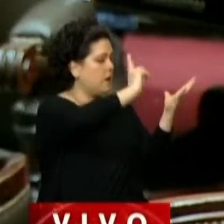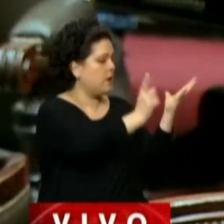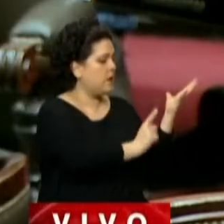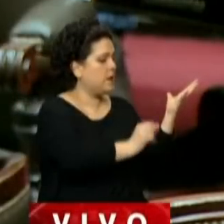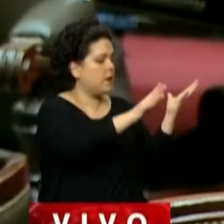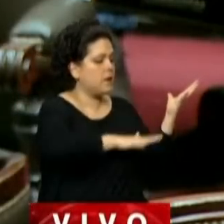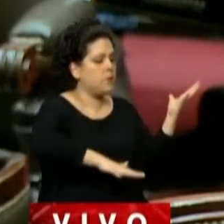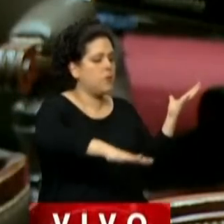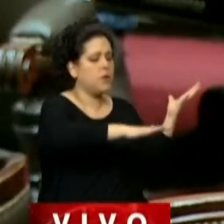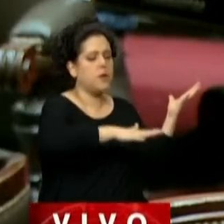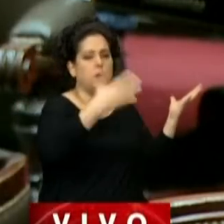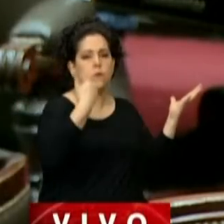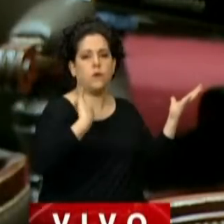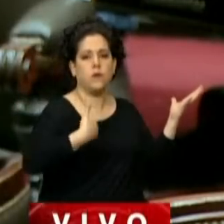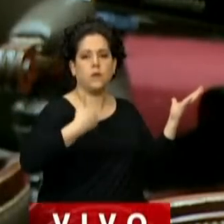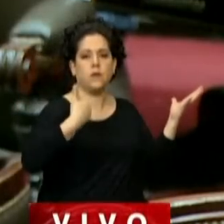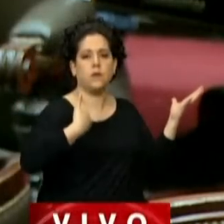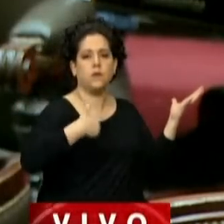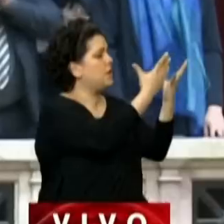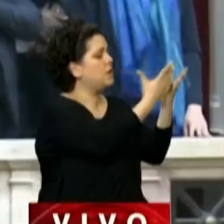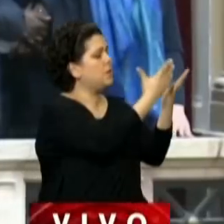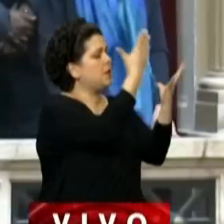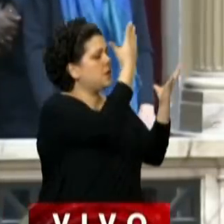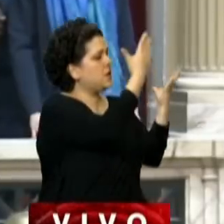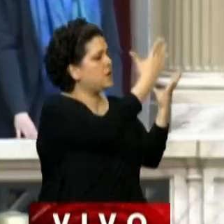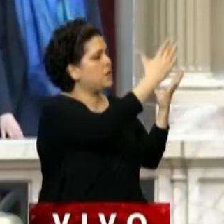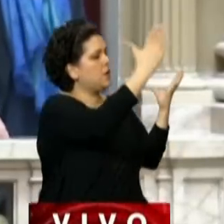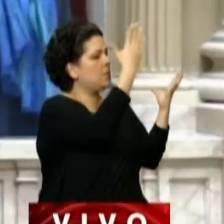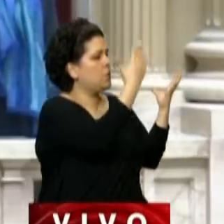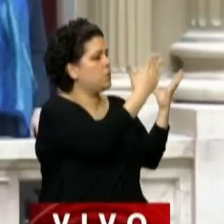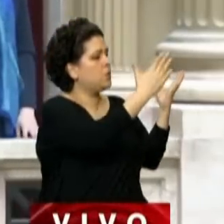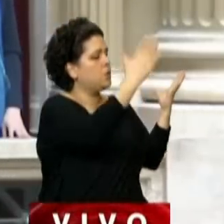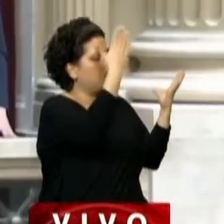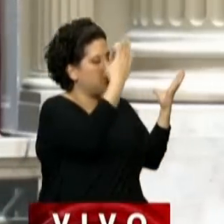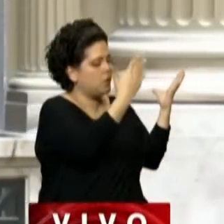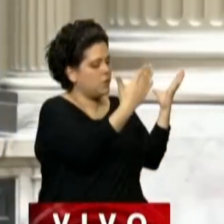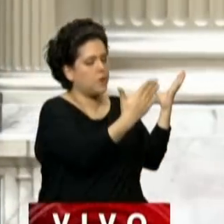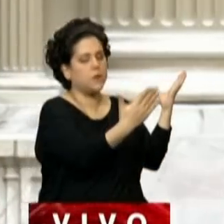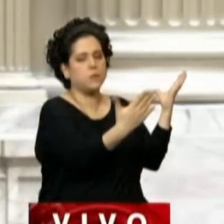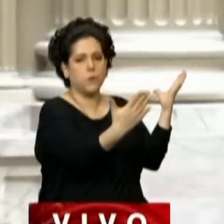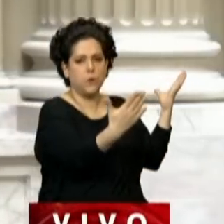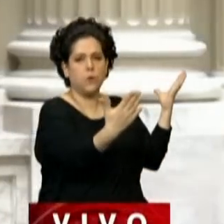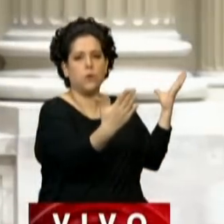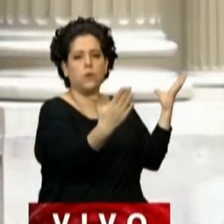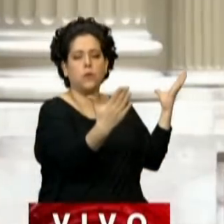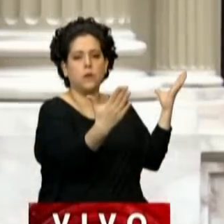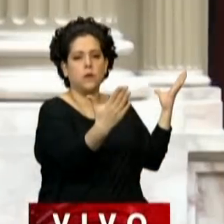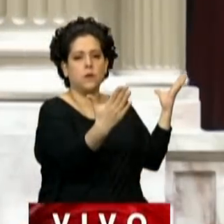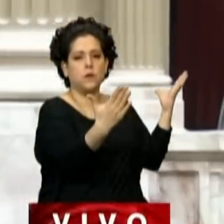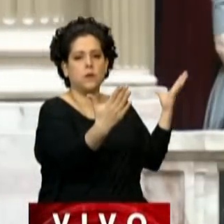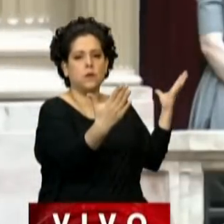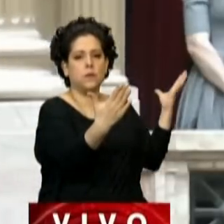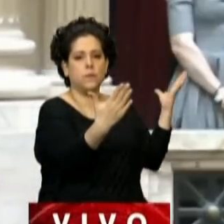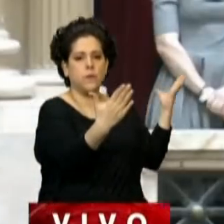culpados e pedia a paz social. Mas, apesar de aprovar o texto, os deputados do Partido Pró deixaram a sessão